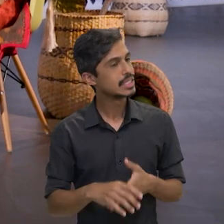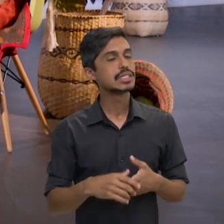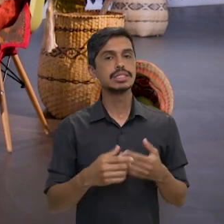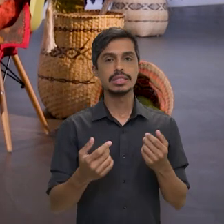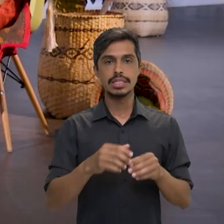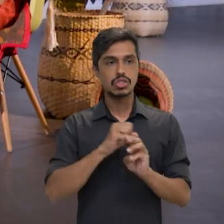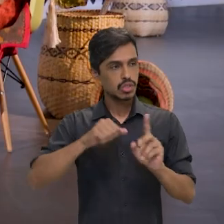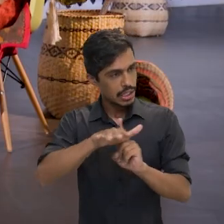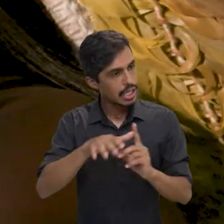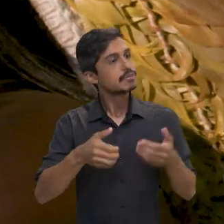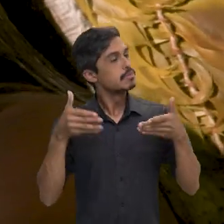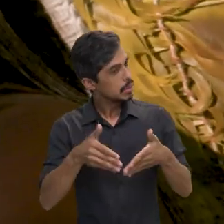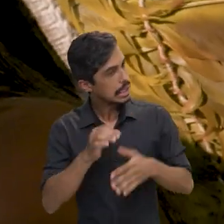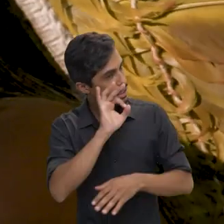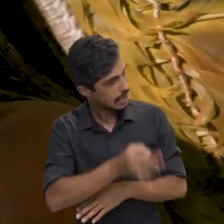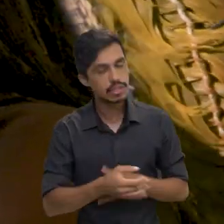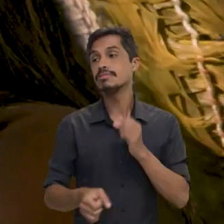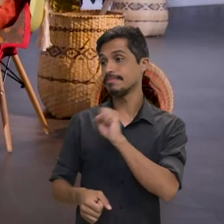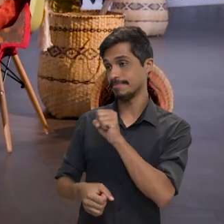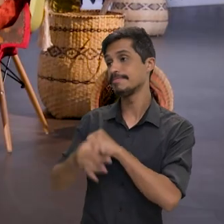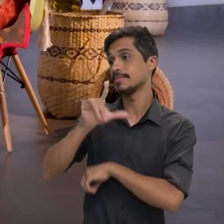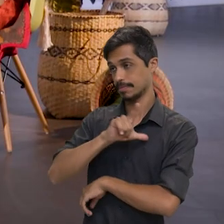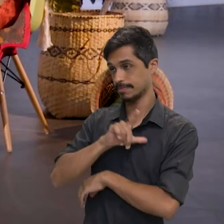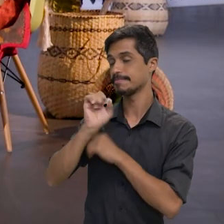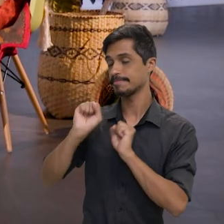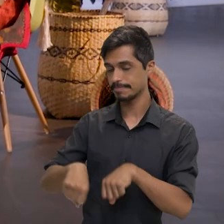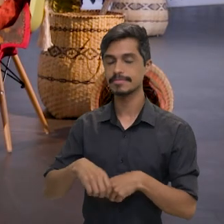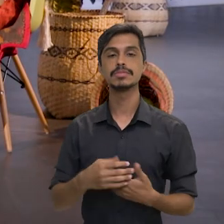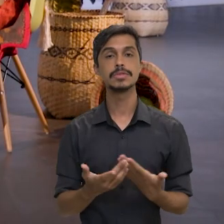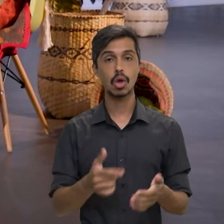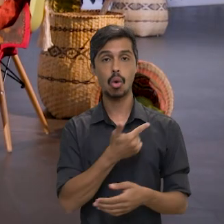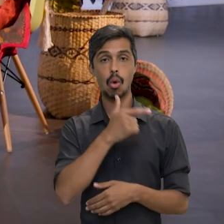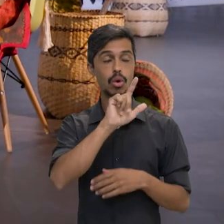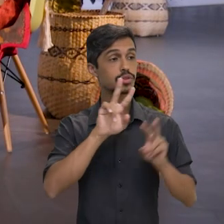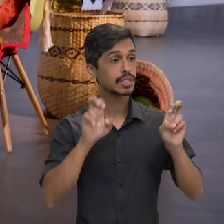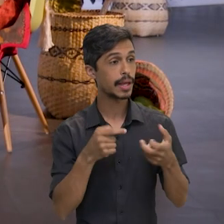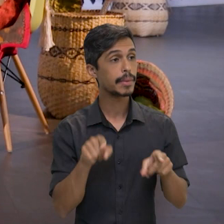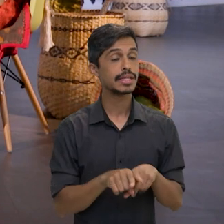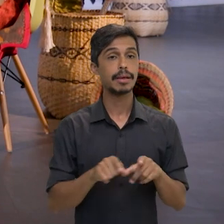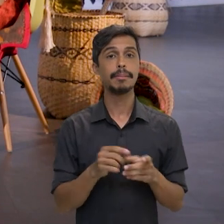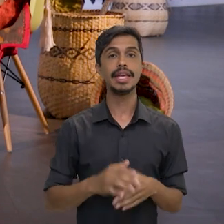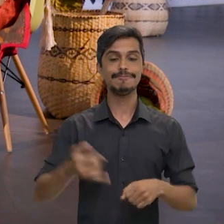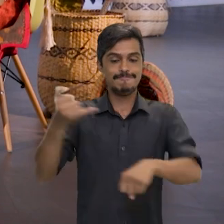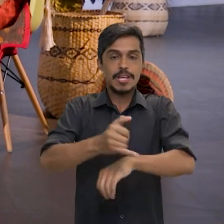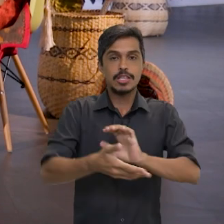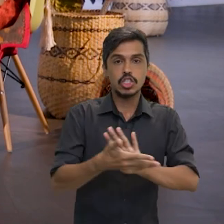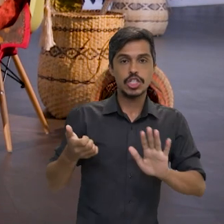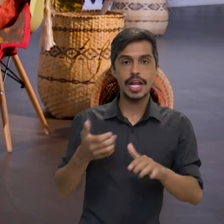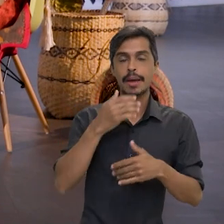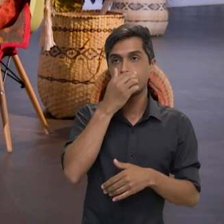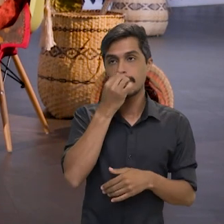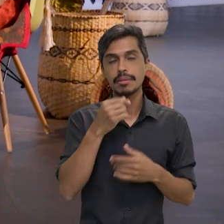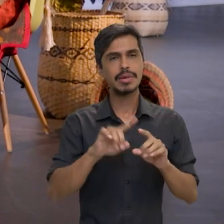ativa, né? Sim, muito. Ministra, tem um outro assunto que é bem importante, que é a desintrusão, mas a gente vai precisar